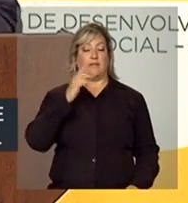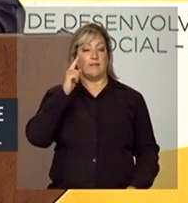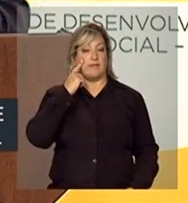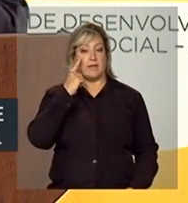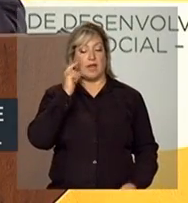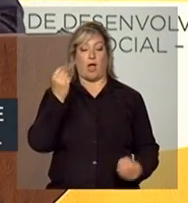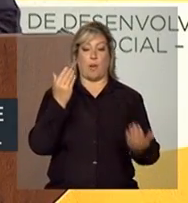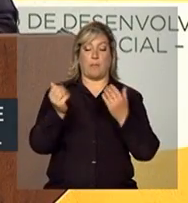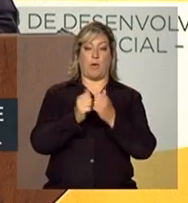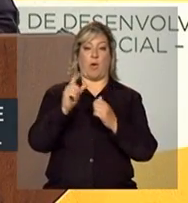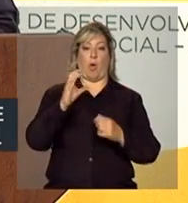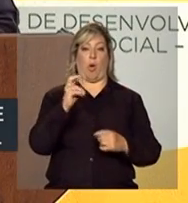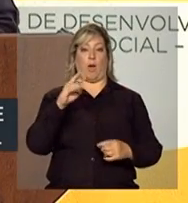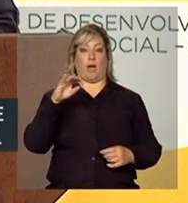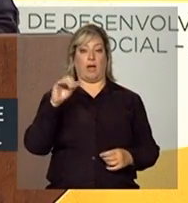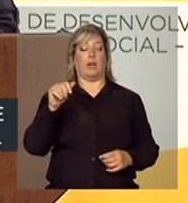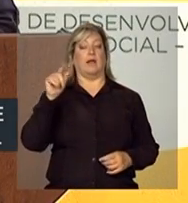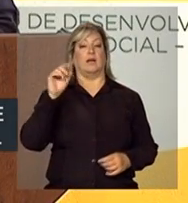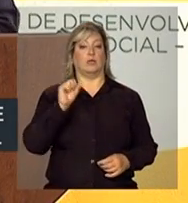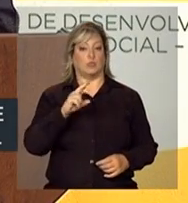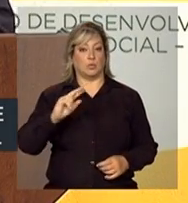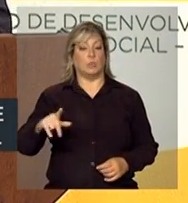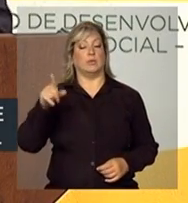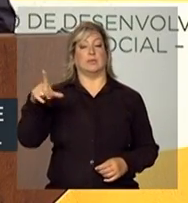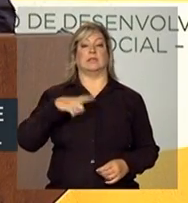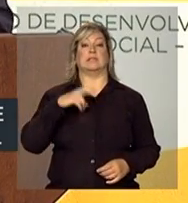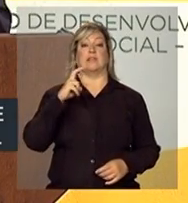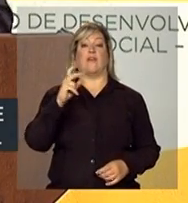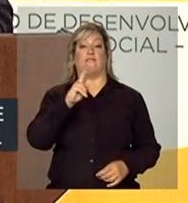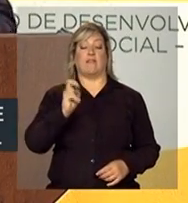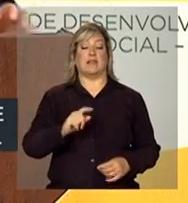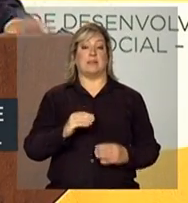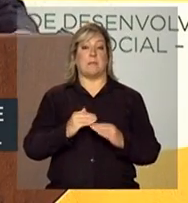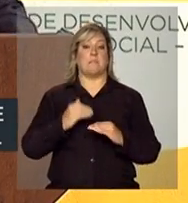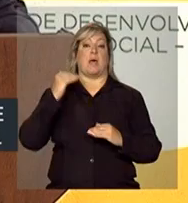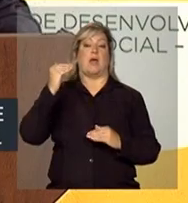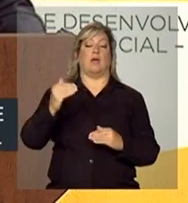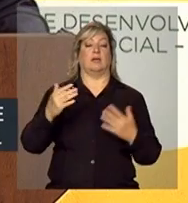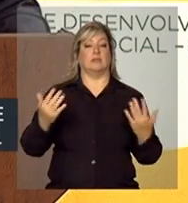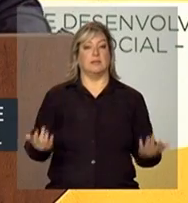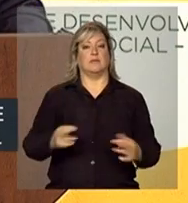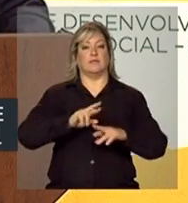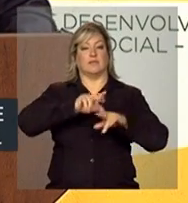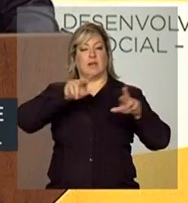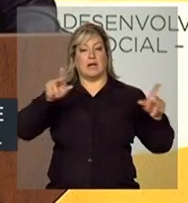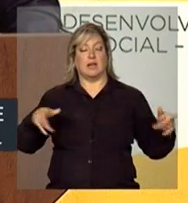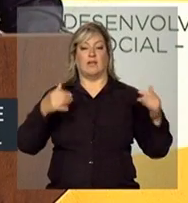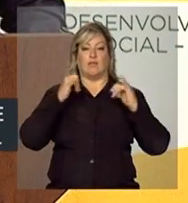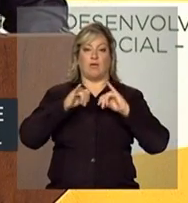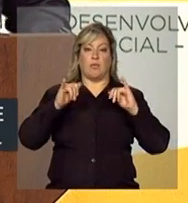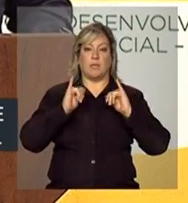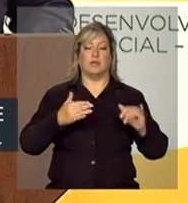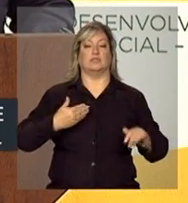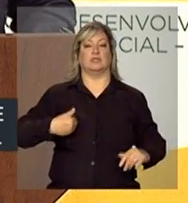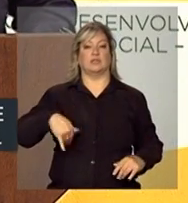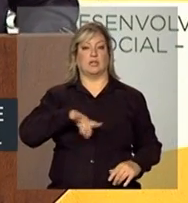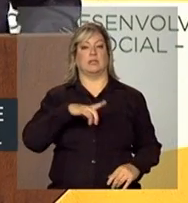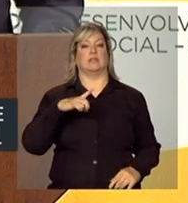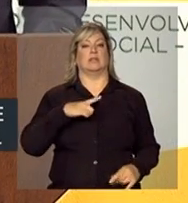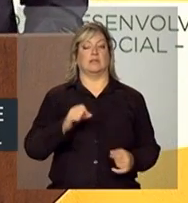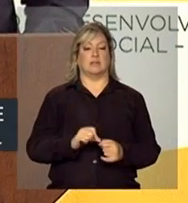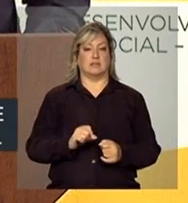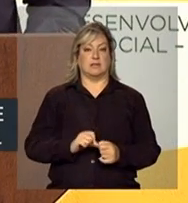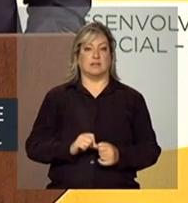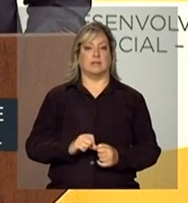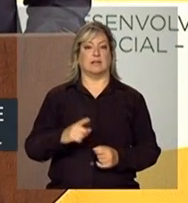verificaremos que é cinco vezes maior. E aí, várias informações, nós levantamos e temos